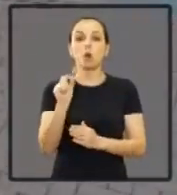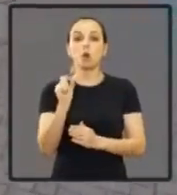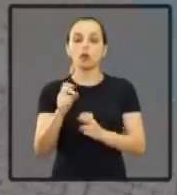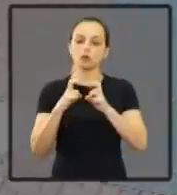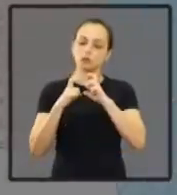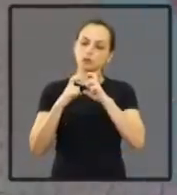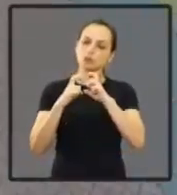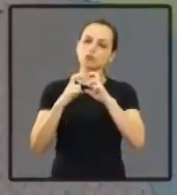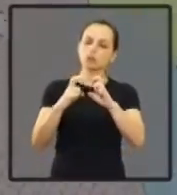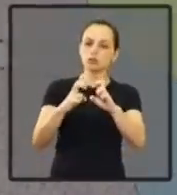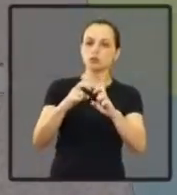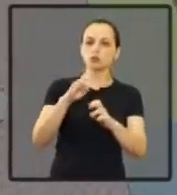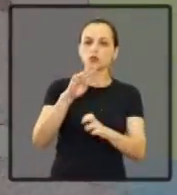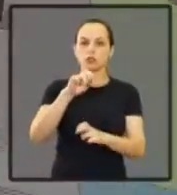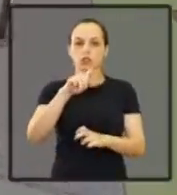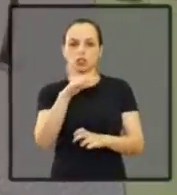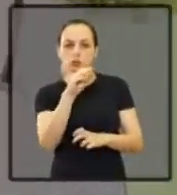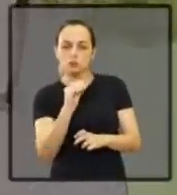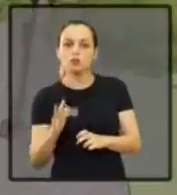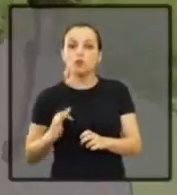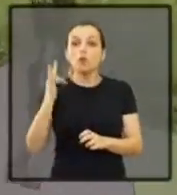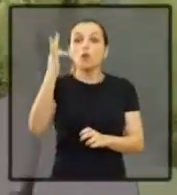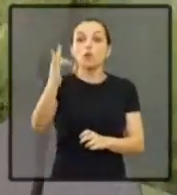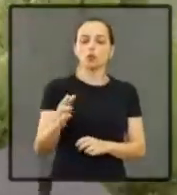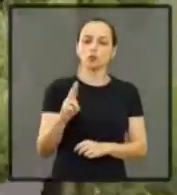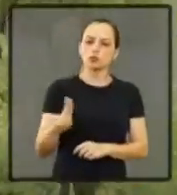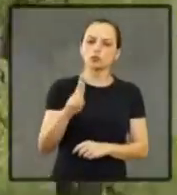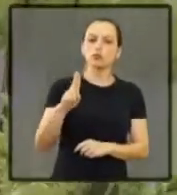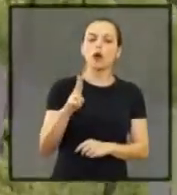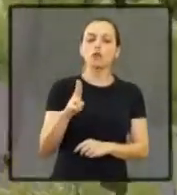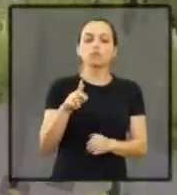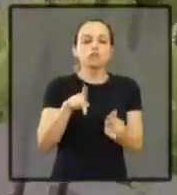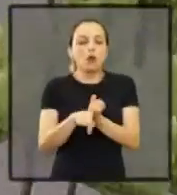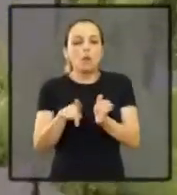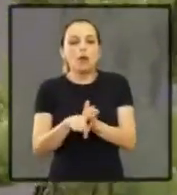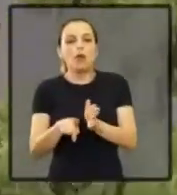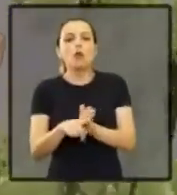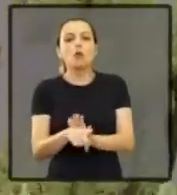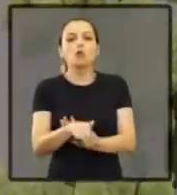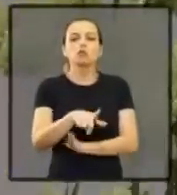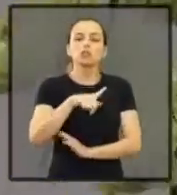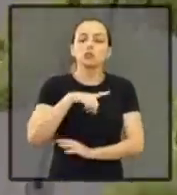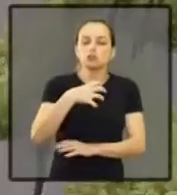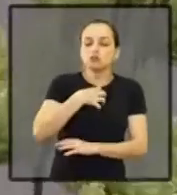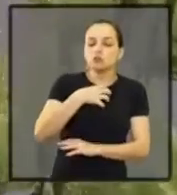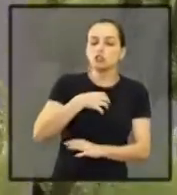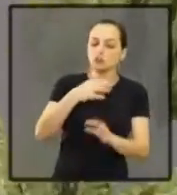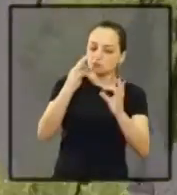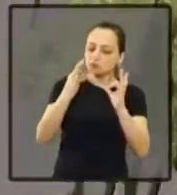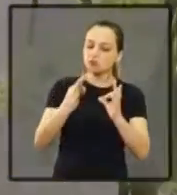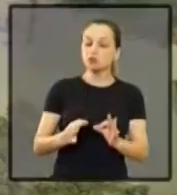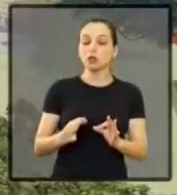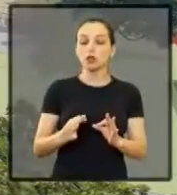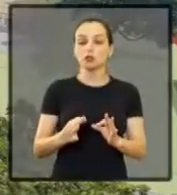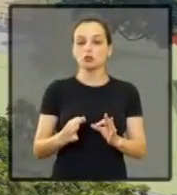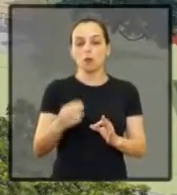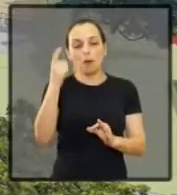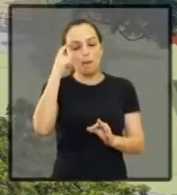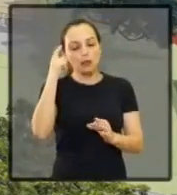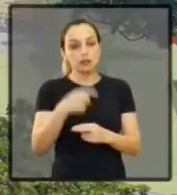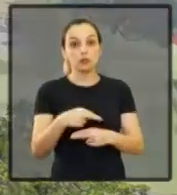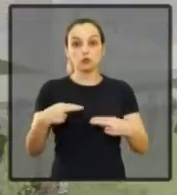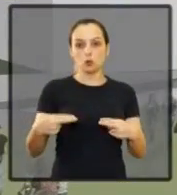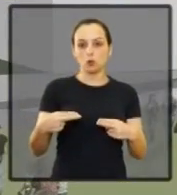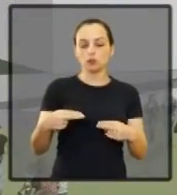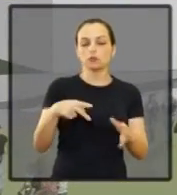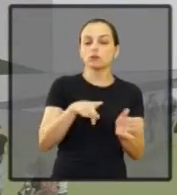Os trilhos seriam utilizados futuramente? São perguntas que criam um cenário perfeito para possibilidades. Muitas